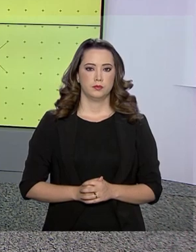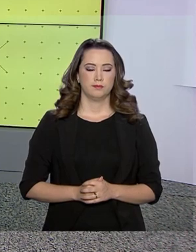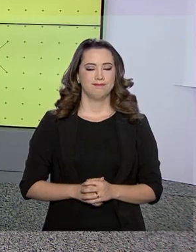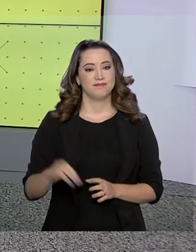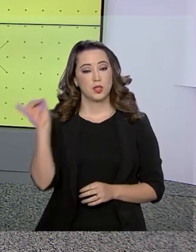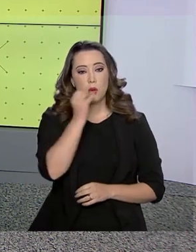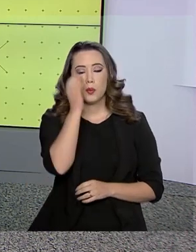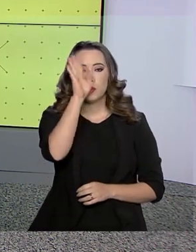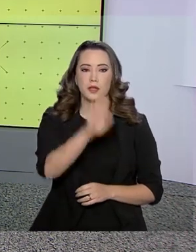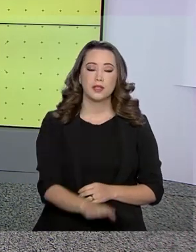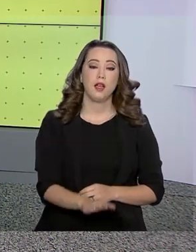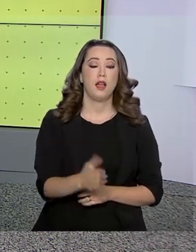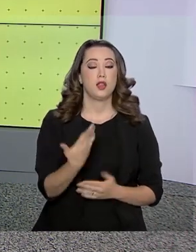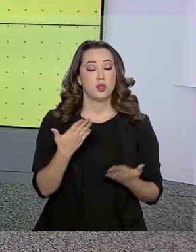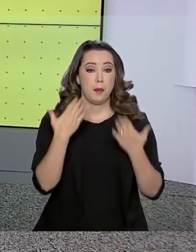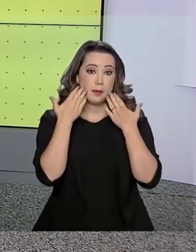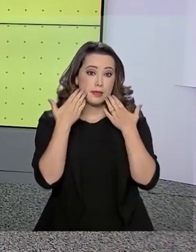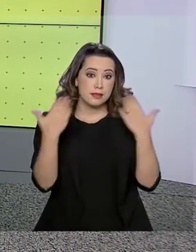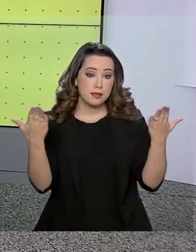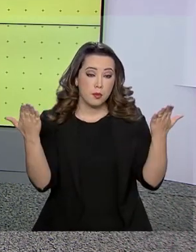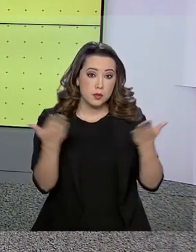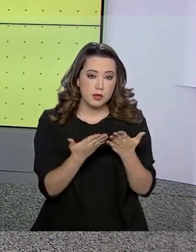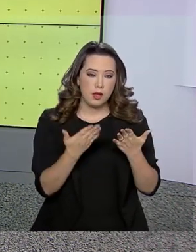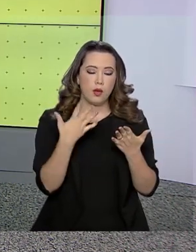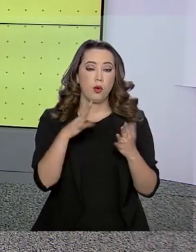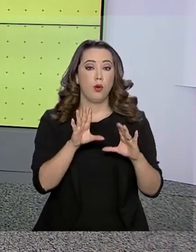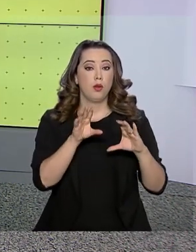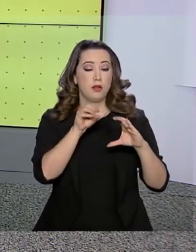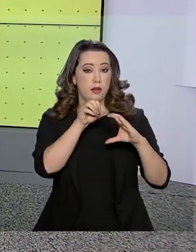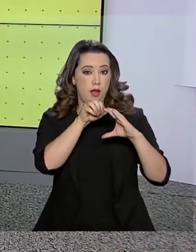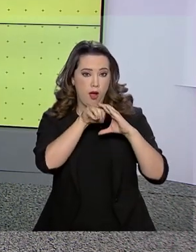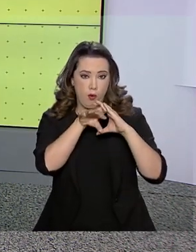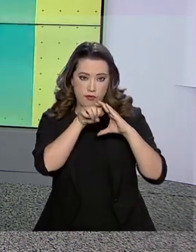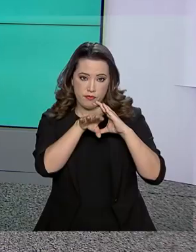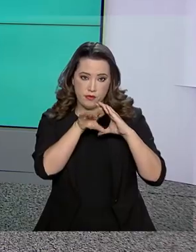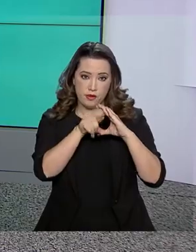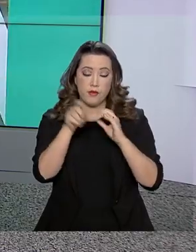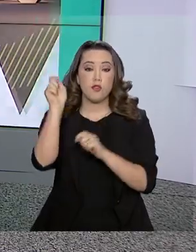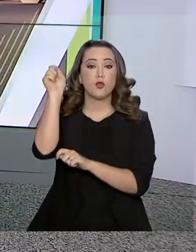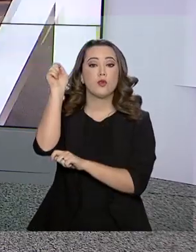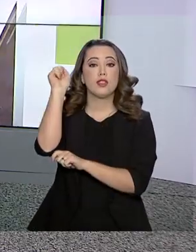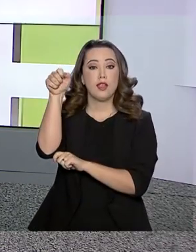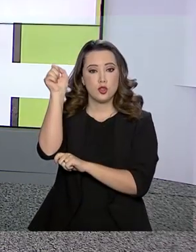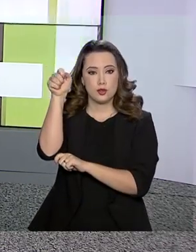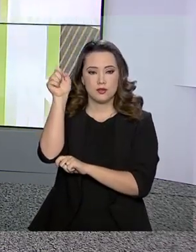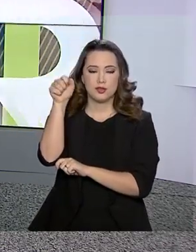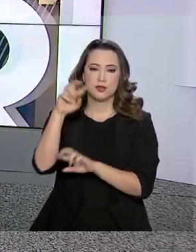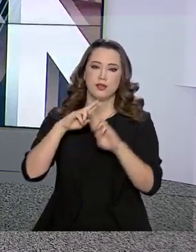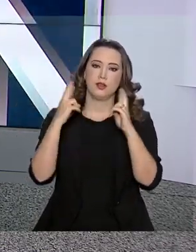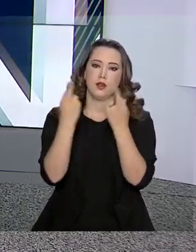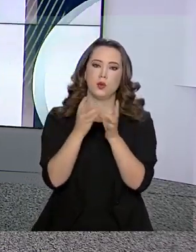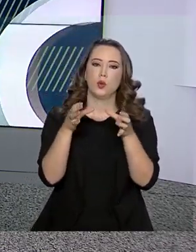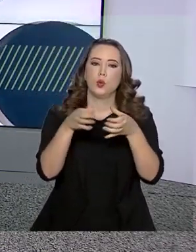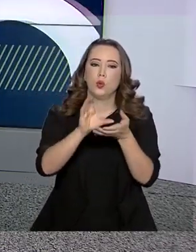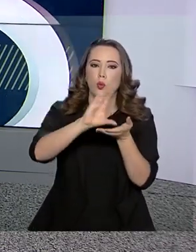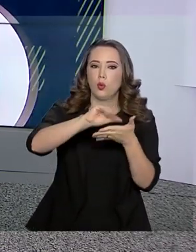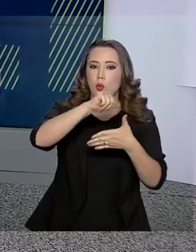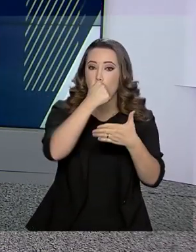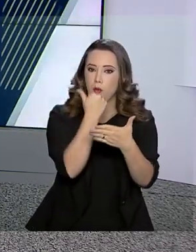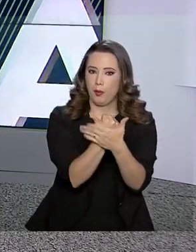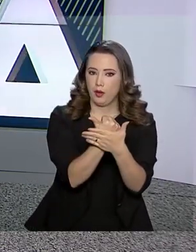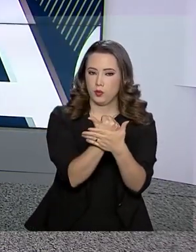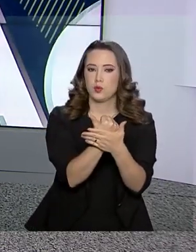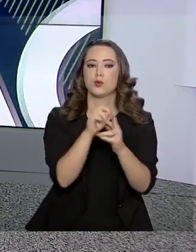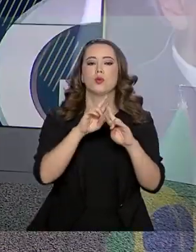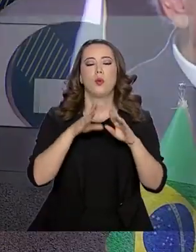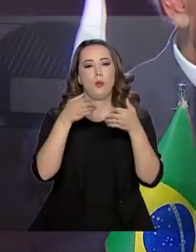Olá, boa tarde. Interrompemos a programação para transmitir ao vivo de Santa Fé na Argentina a reunião de cúpula do Mercosul